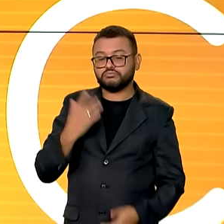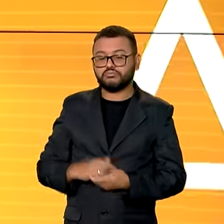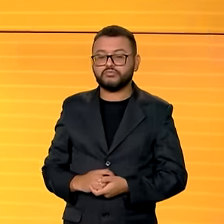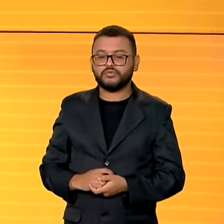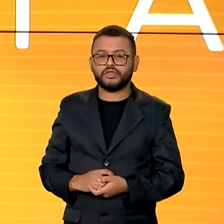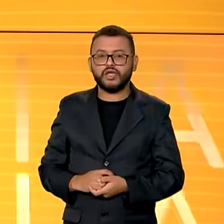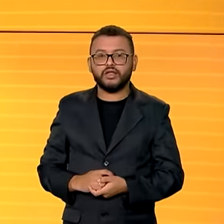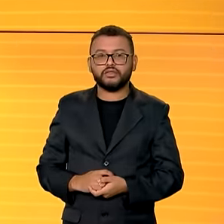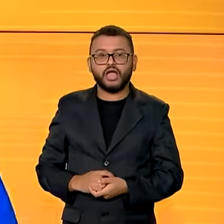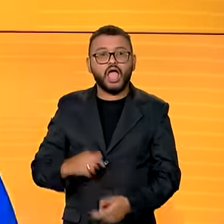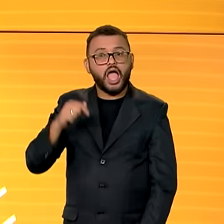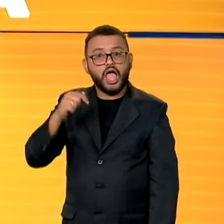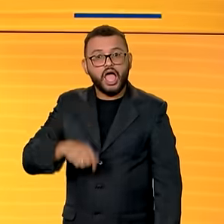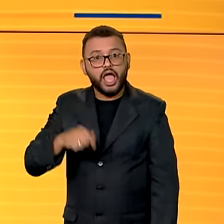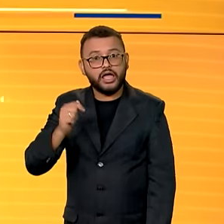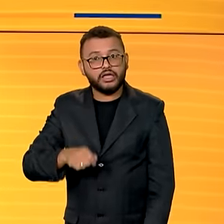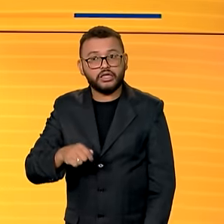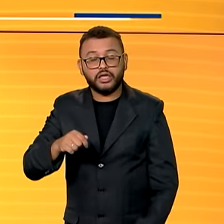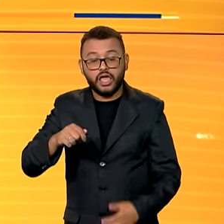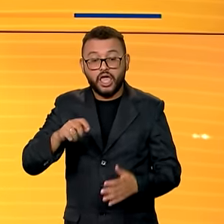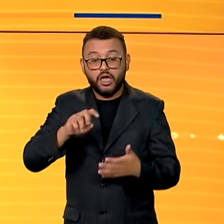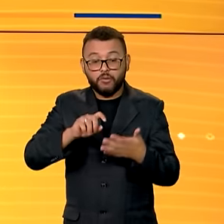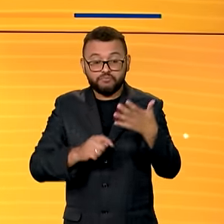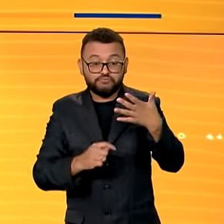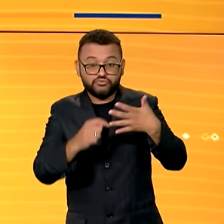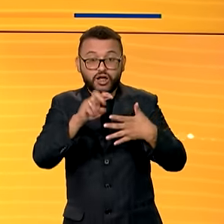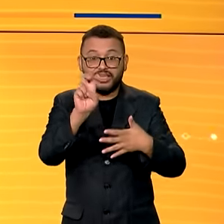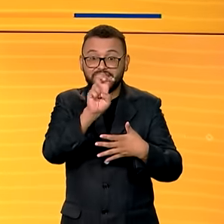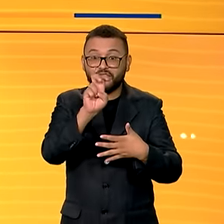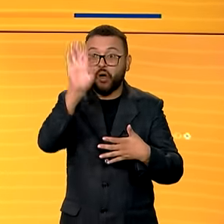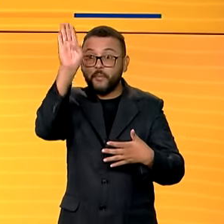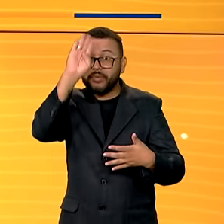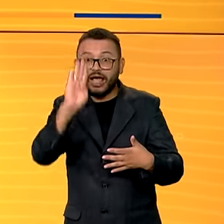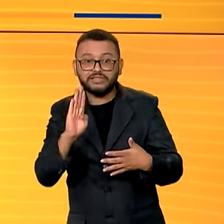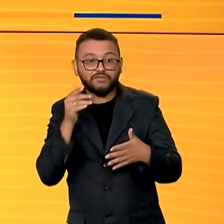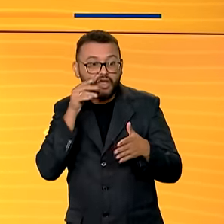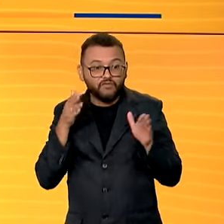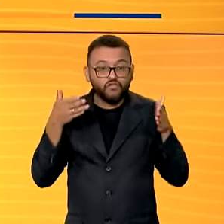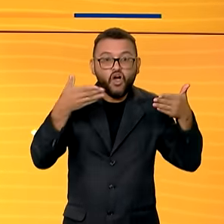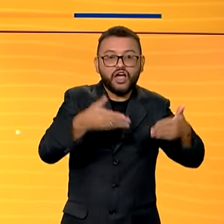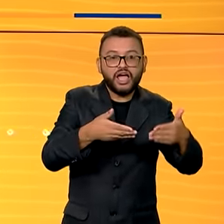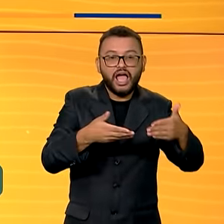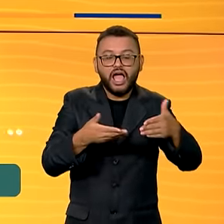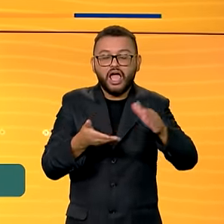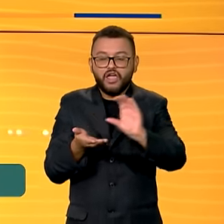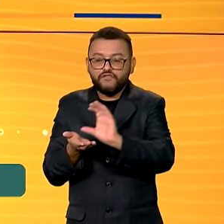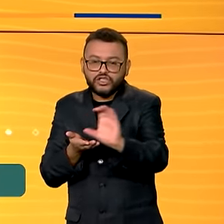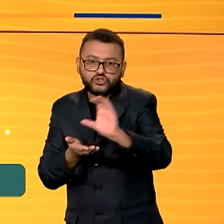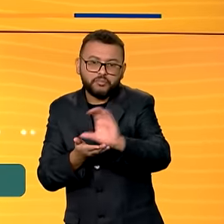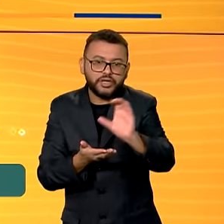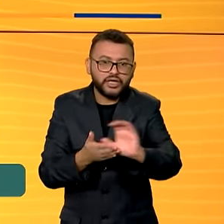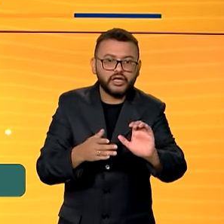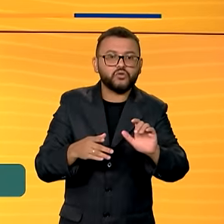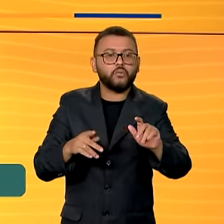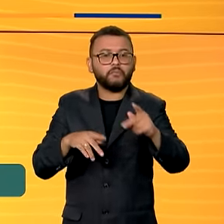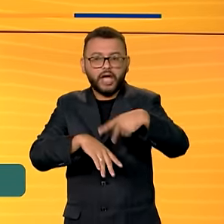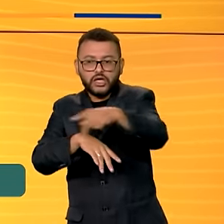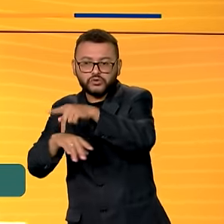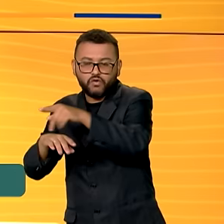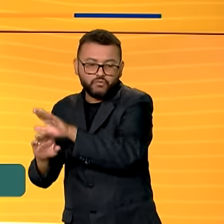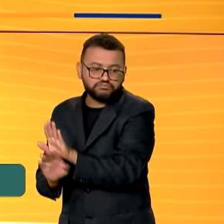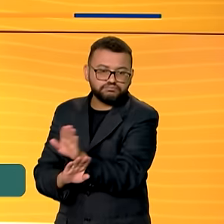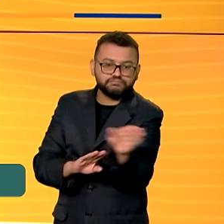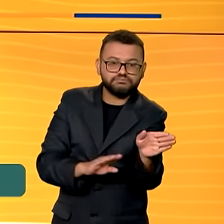E o Brasil ocupa o quinto lugar entre os principais destinos para investimentos estrangeiros. Segundo dados da Agência